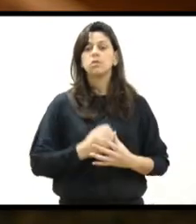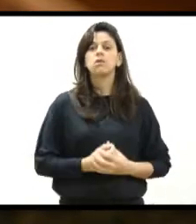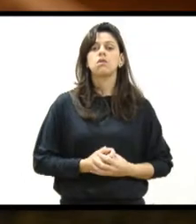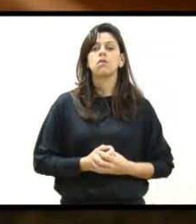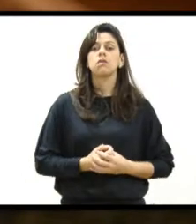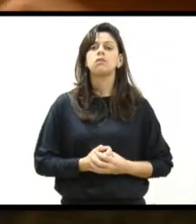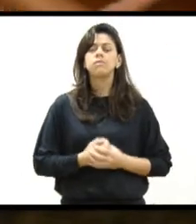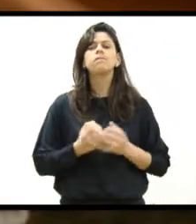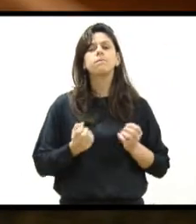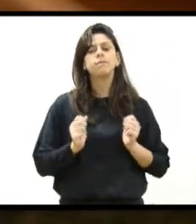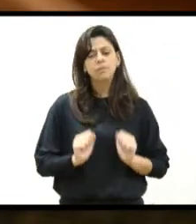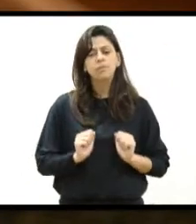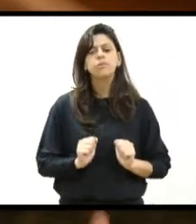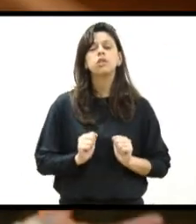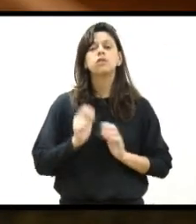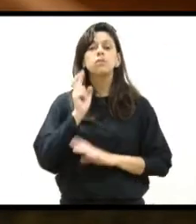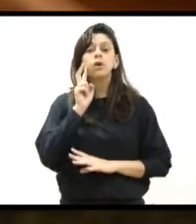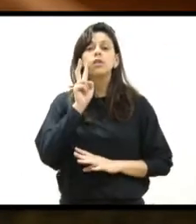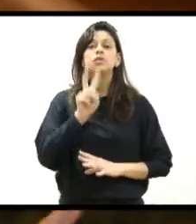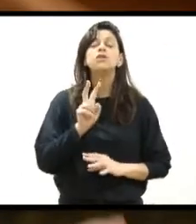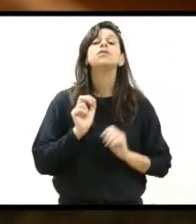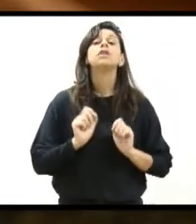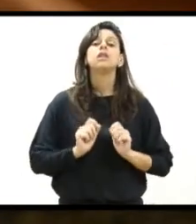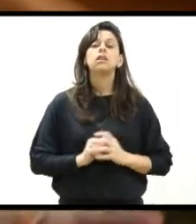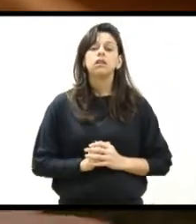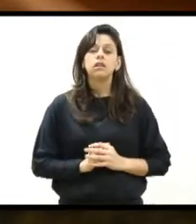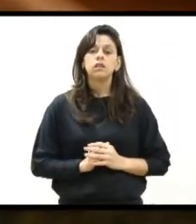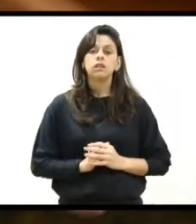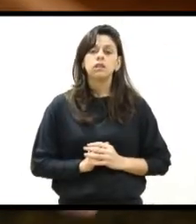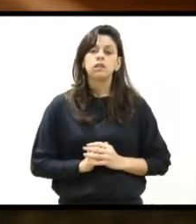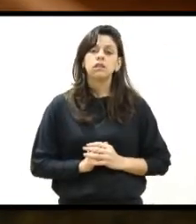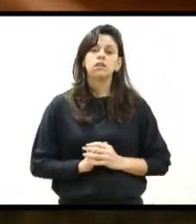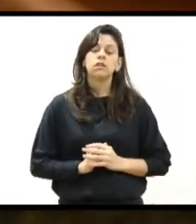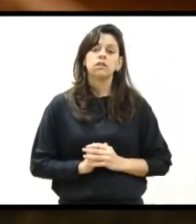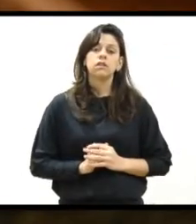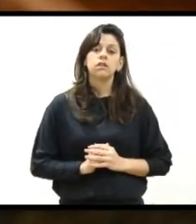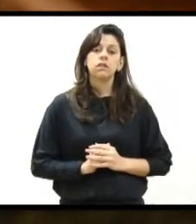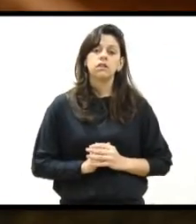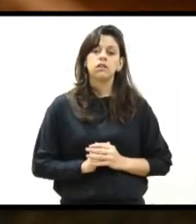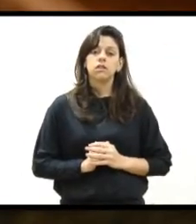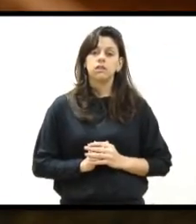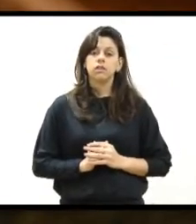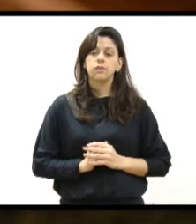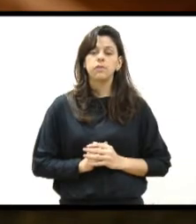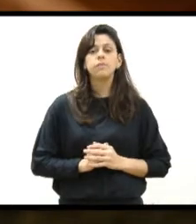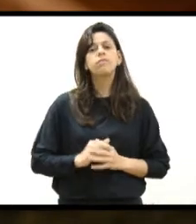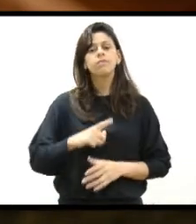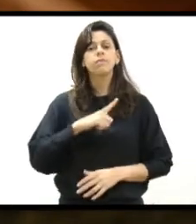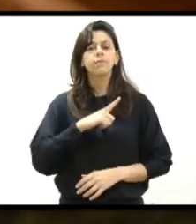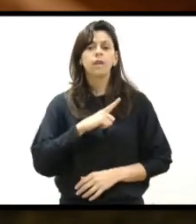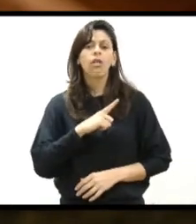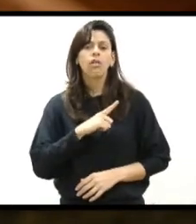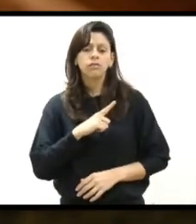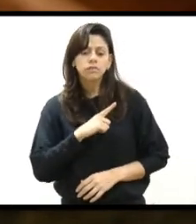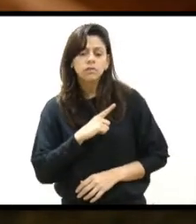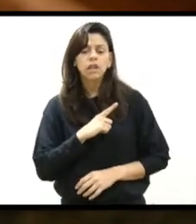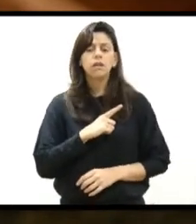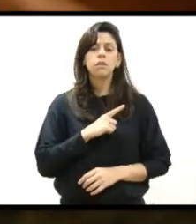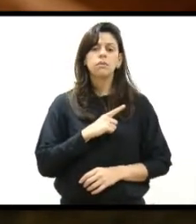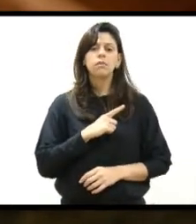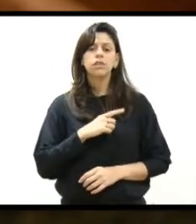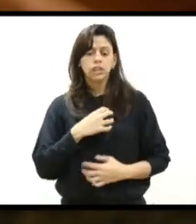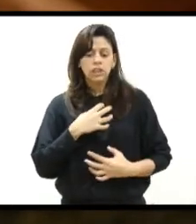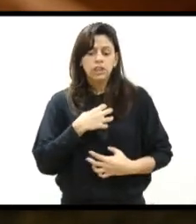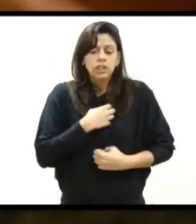Dá para se ver que está amplo, que está havendo mais oportunidade